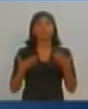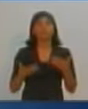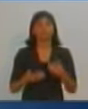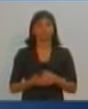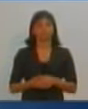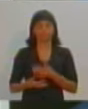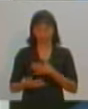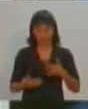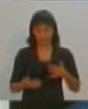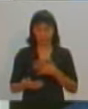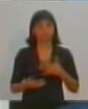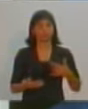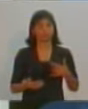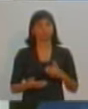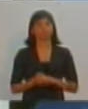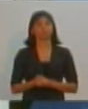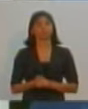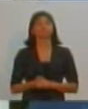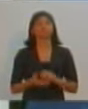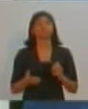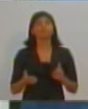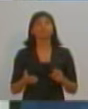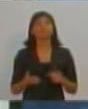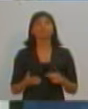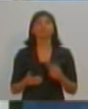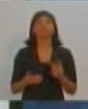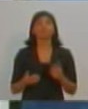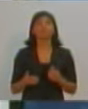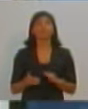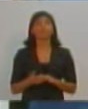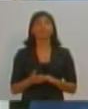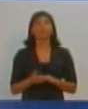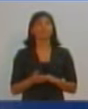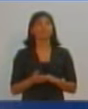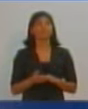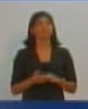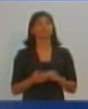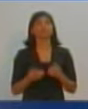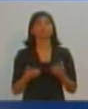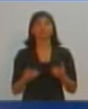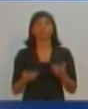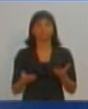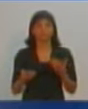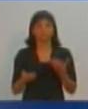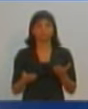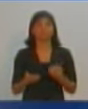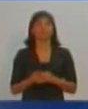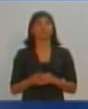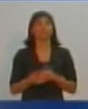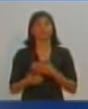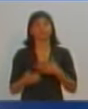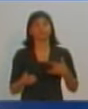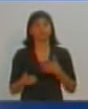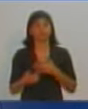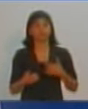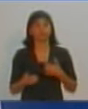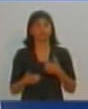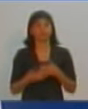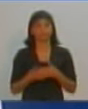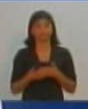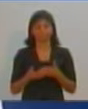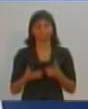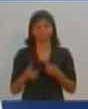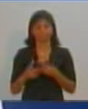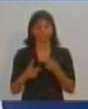Presidente Prudente? Ok, então 1 minuto e meio para a resposta. Bem, a saúde em Presidente Prudente está numa situação